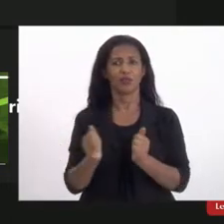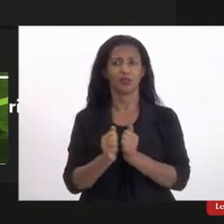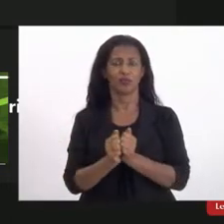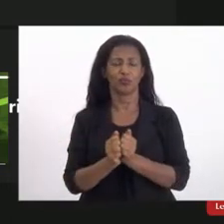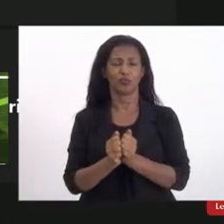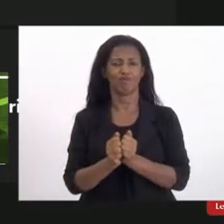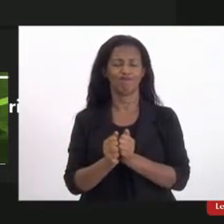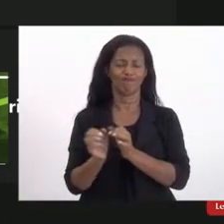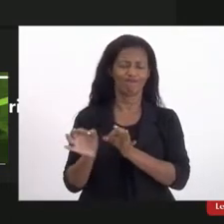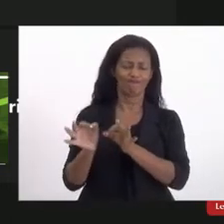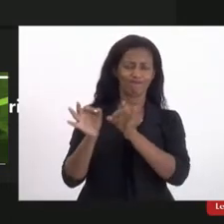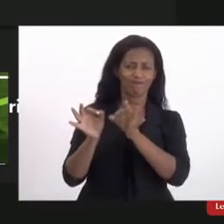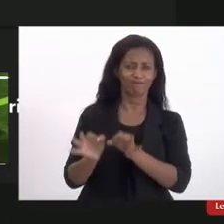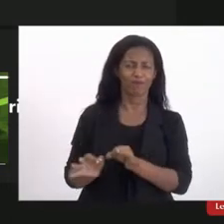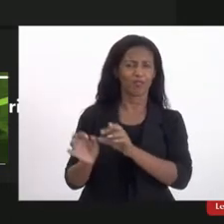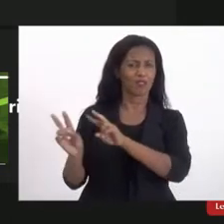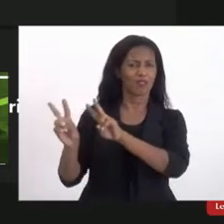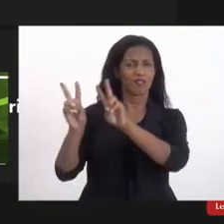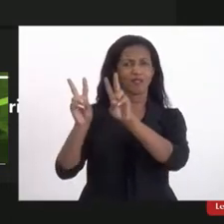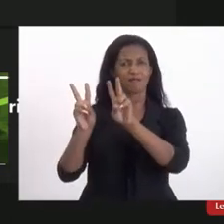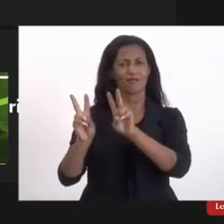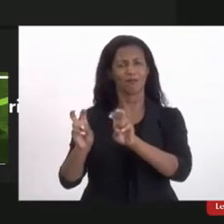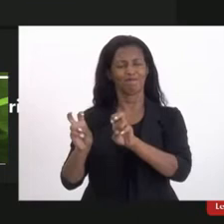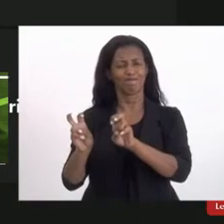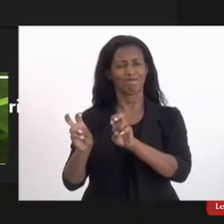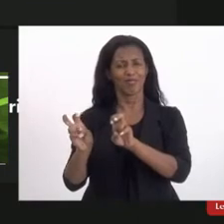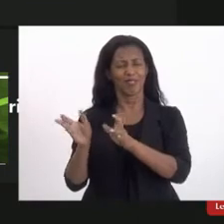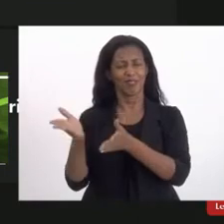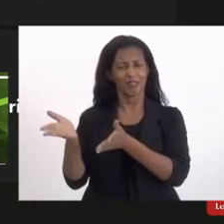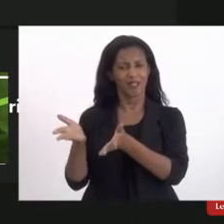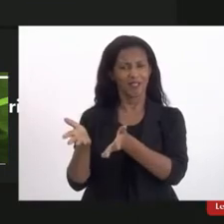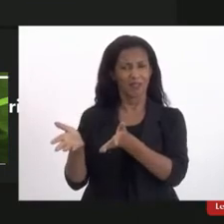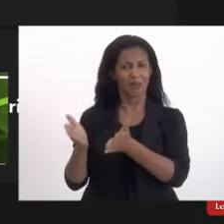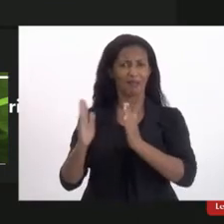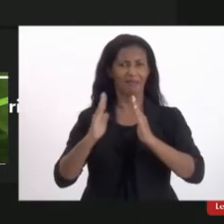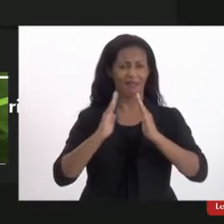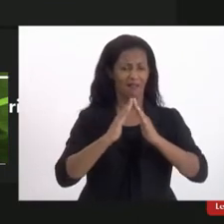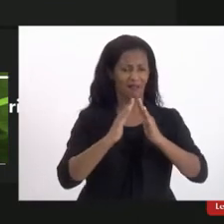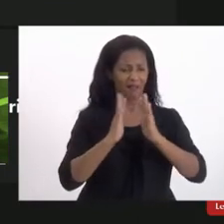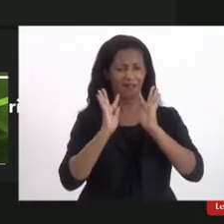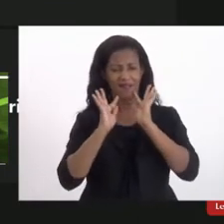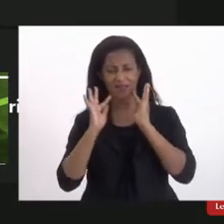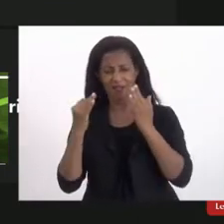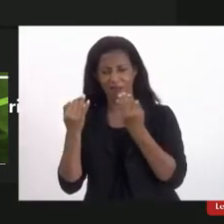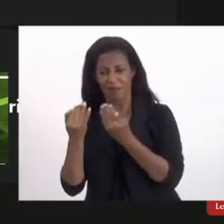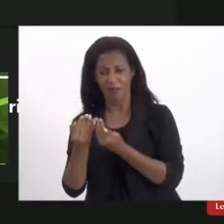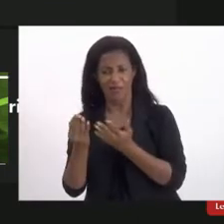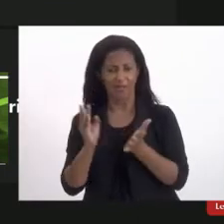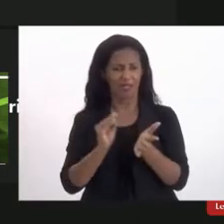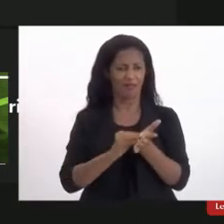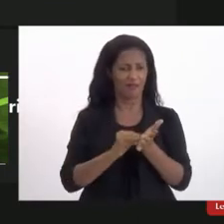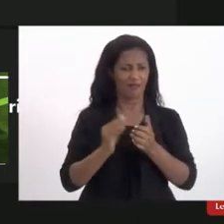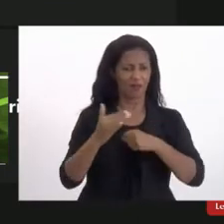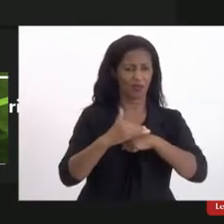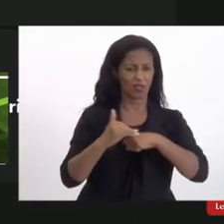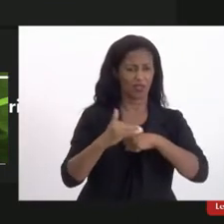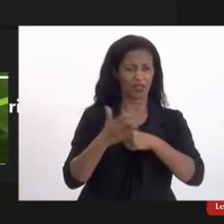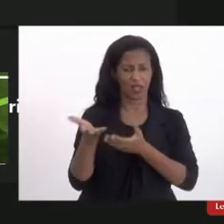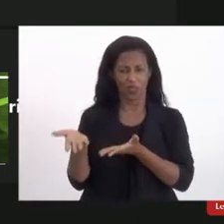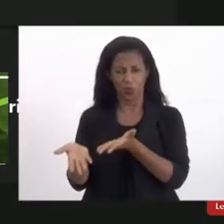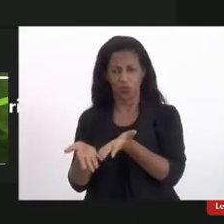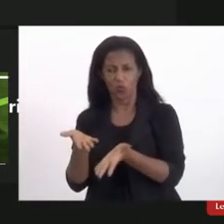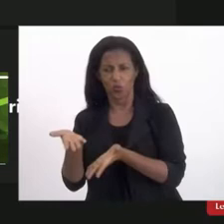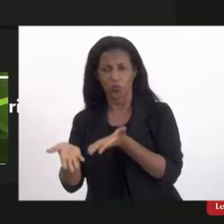justamente sobre esse esse aspecto né da casa da família da falta de carinho do tratar